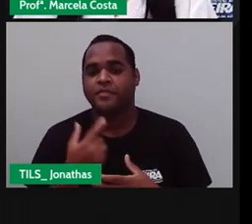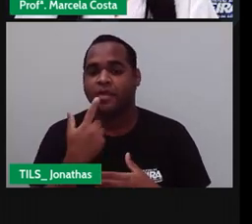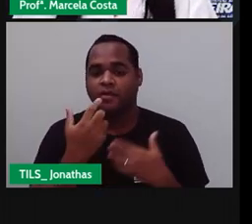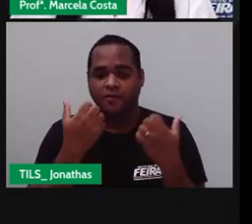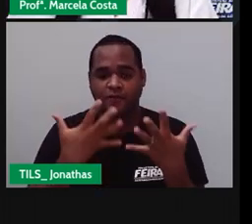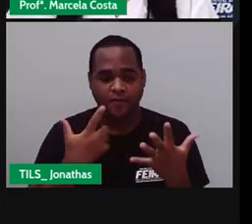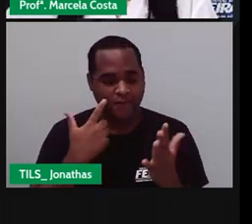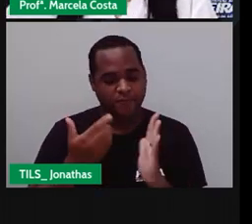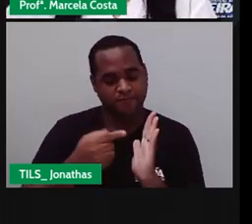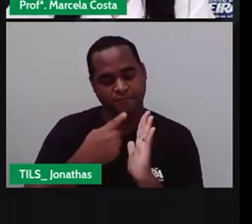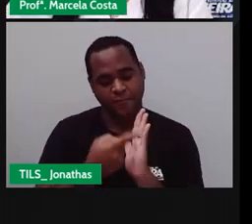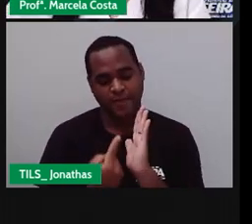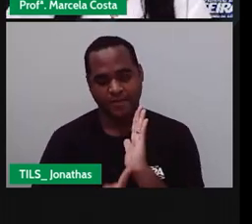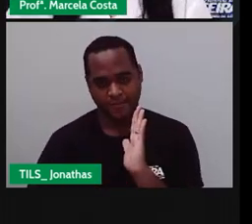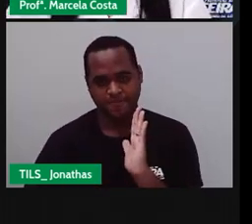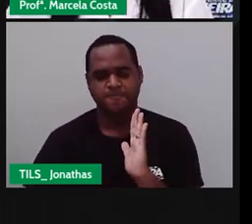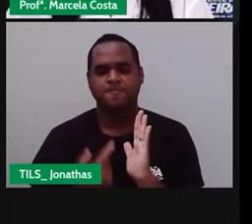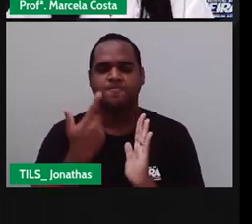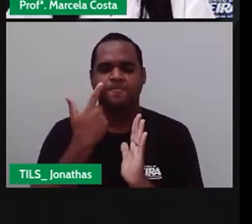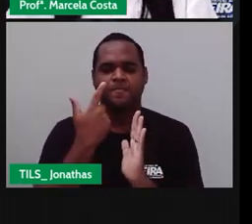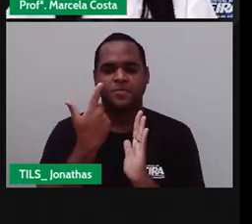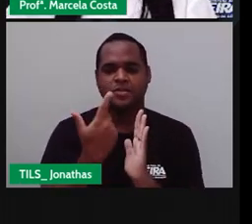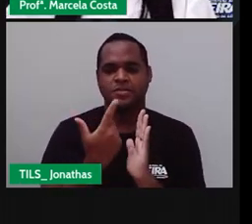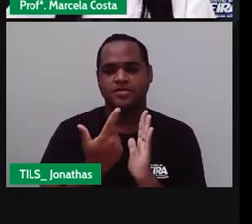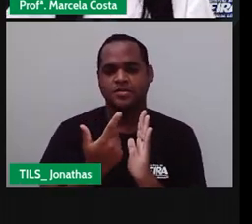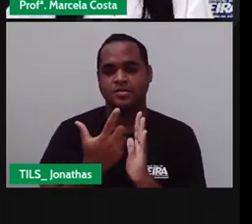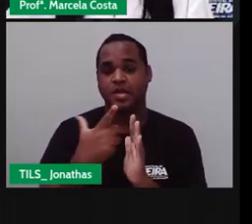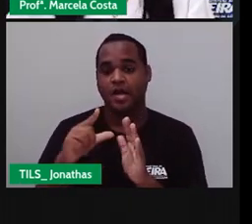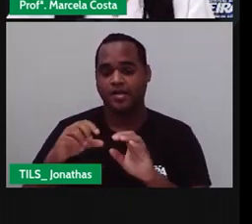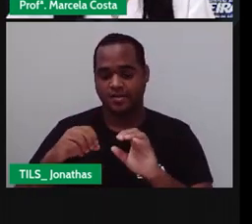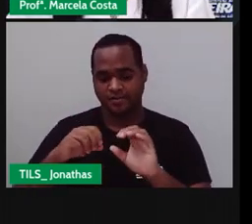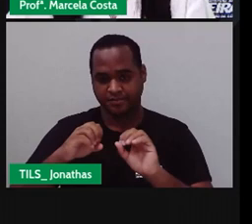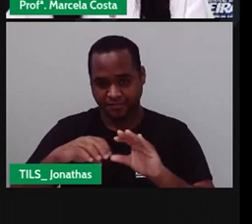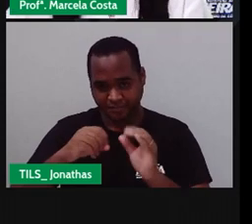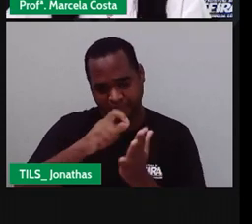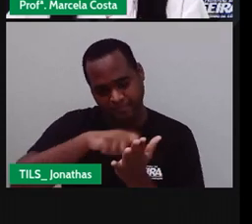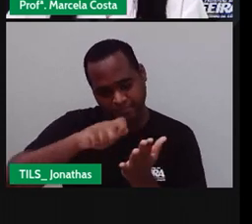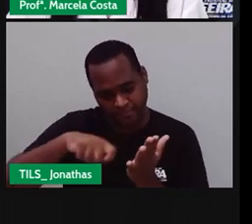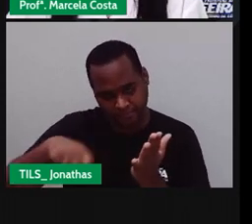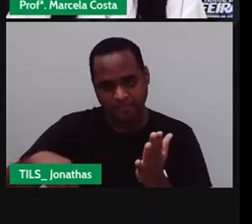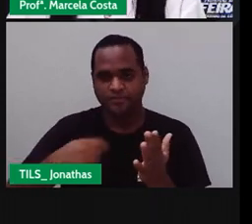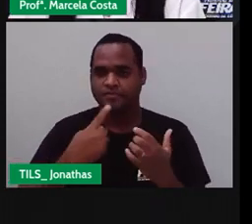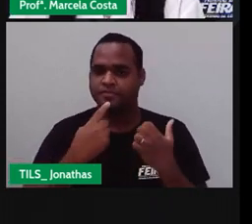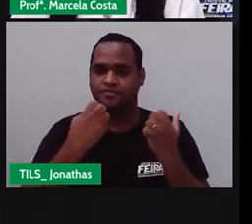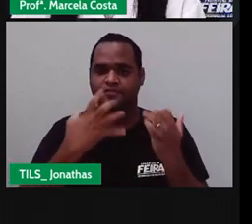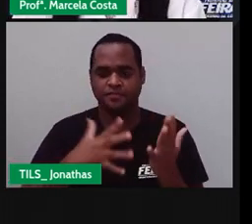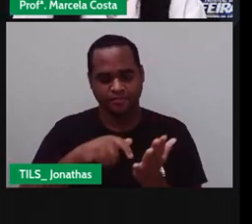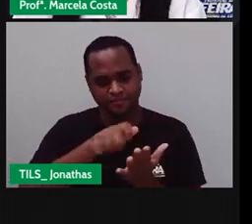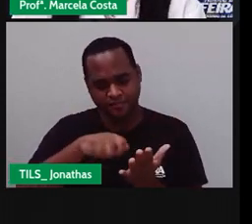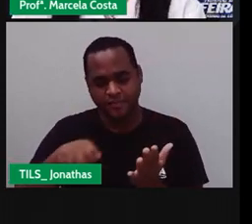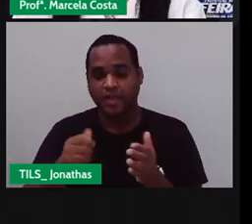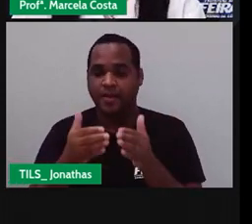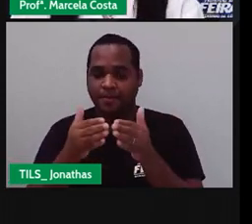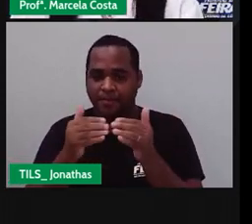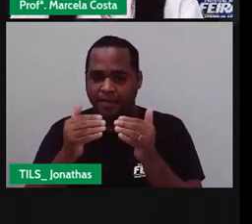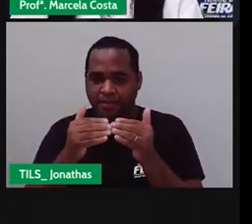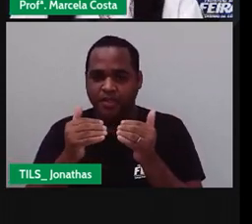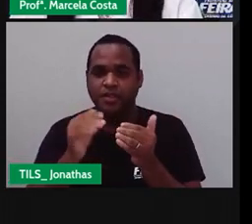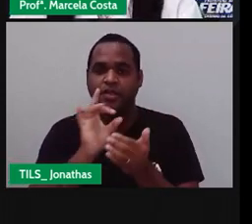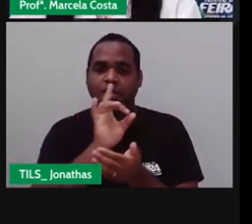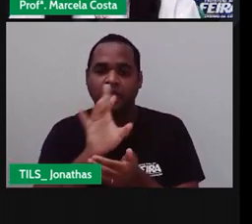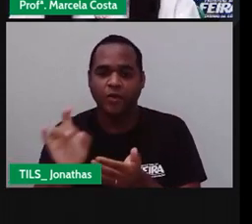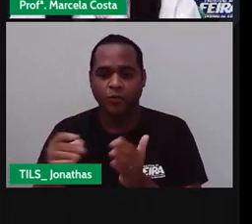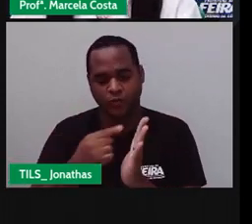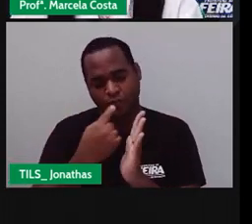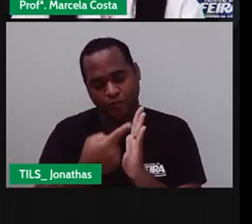O seu caderno Porque a gente Vai fazer Alguma Atividade de escrita E aí Eu vou pedir Para você Escrever